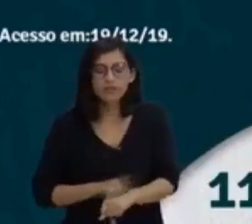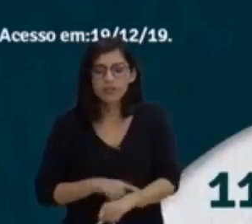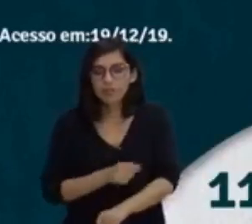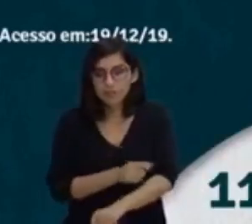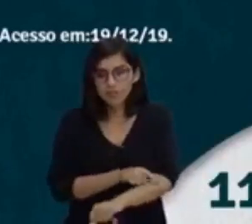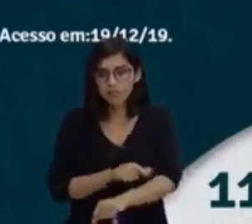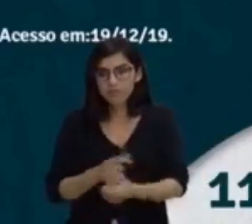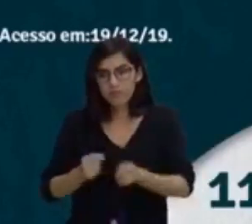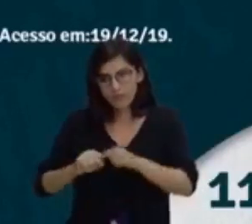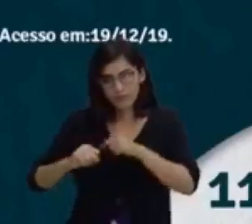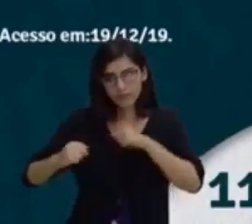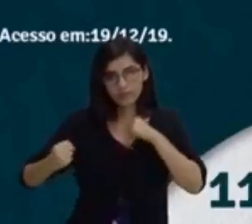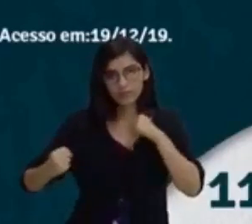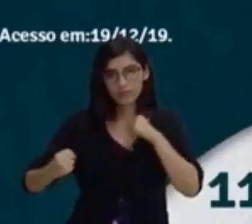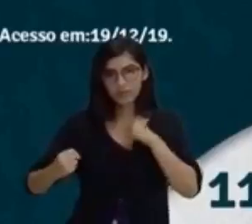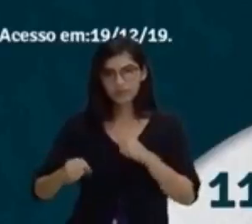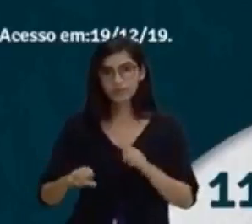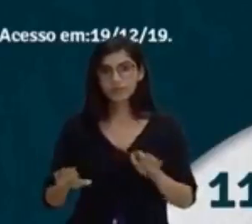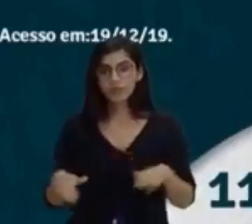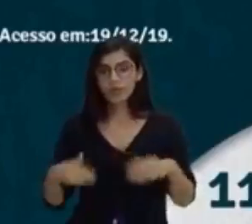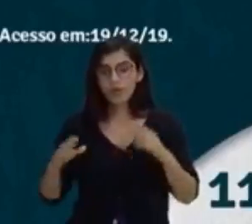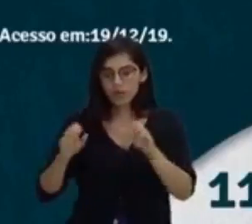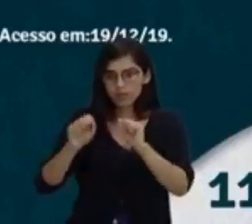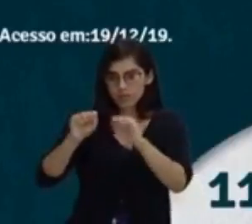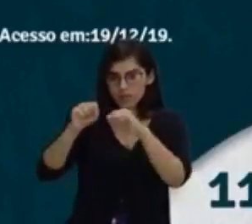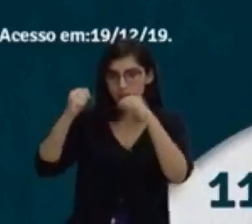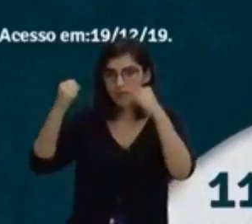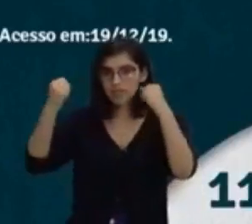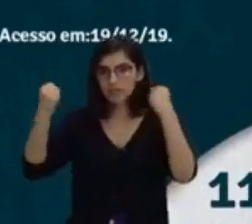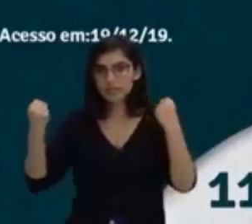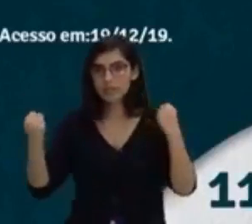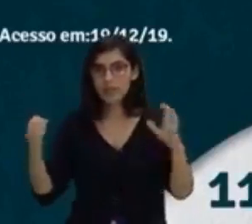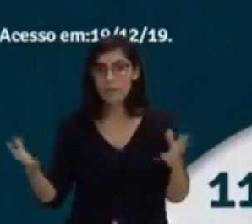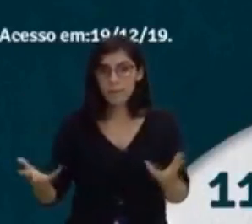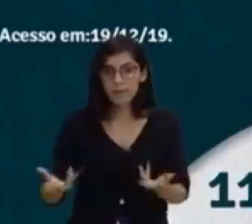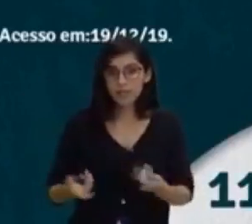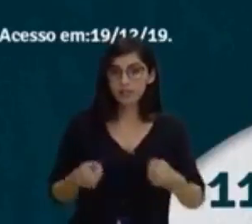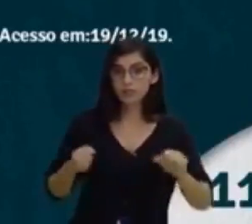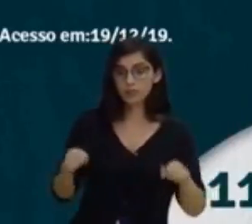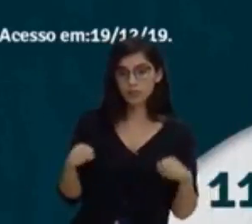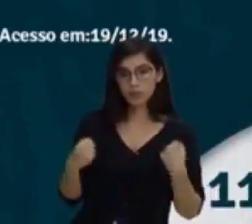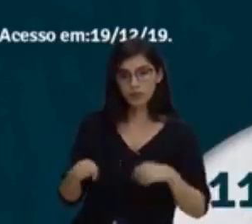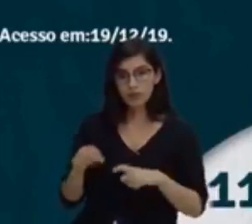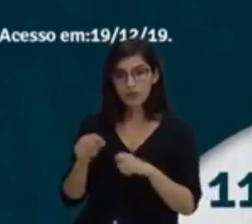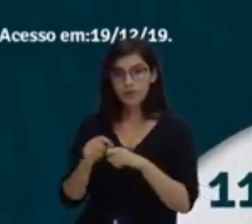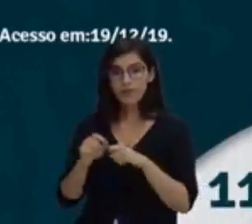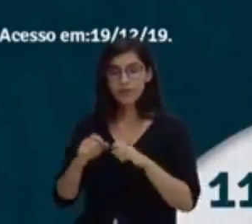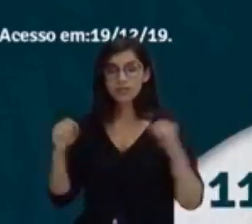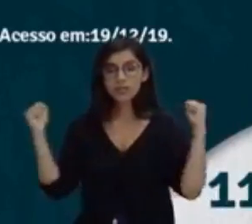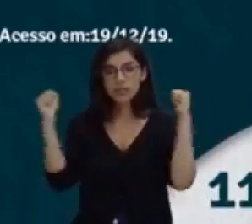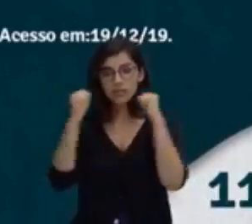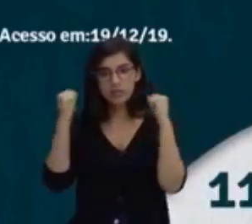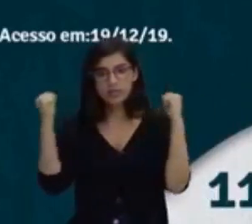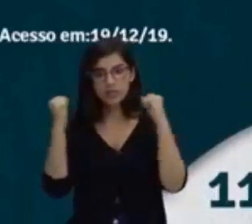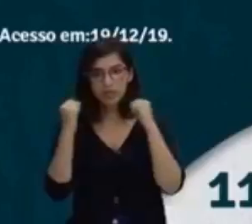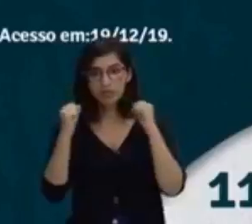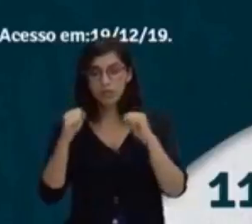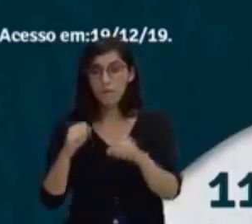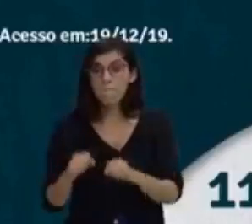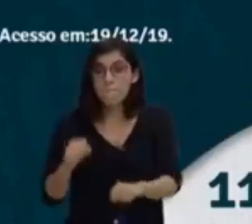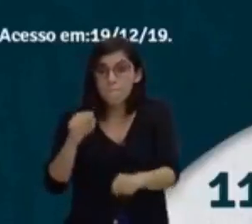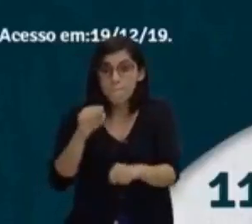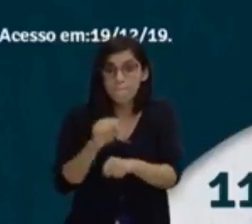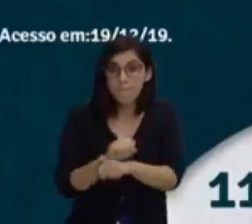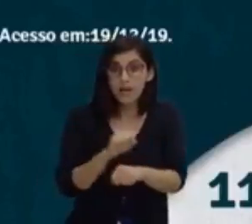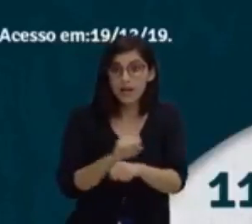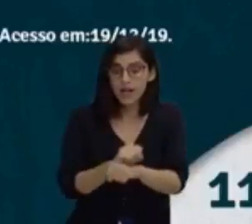A resistência é a habilidade de poder exercer um esforço estático ou